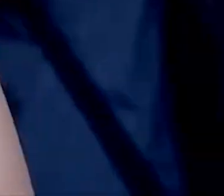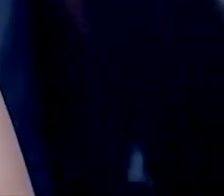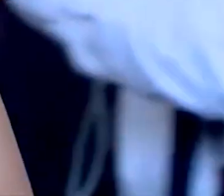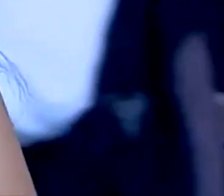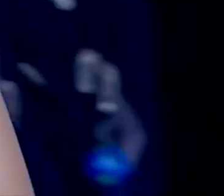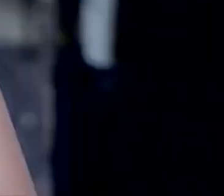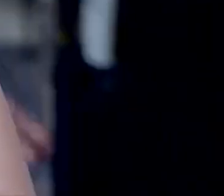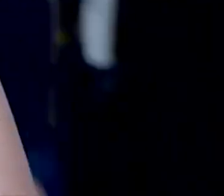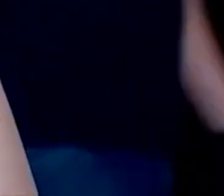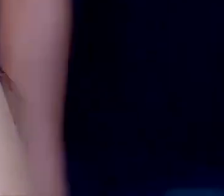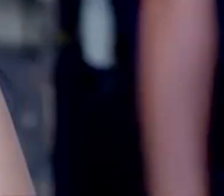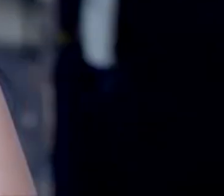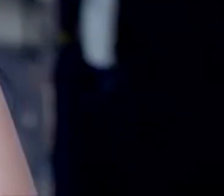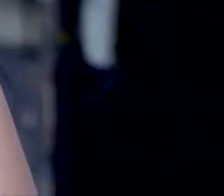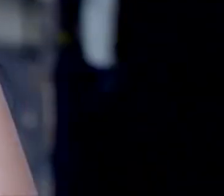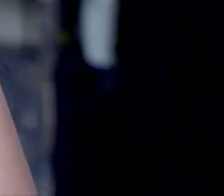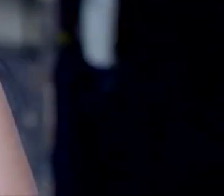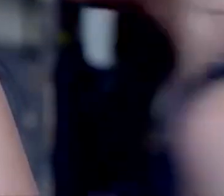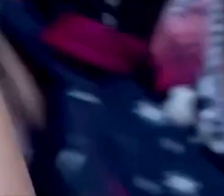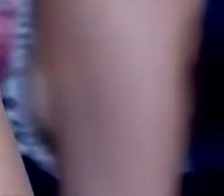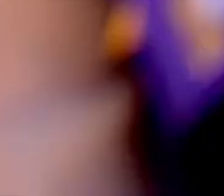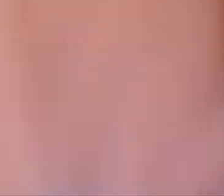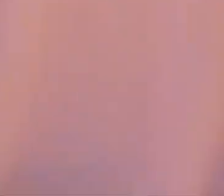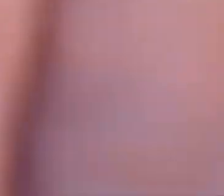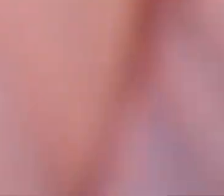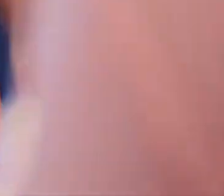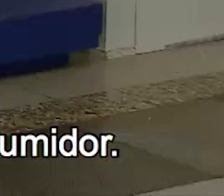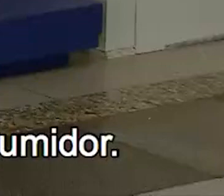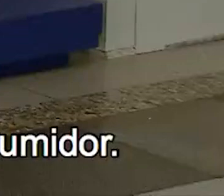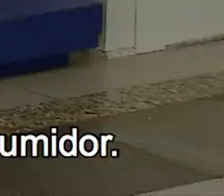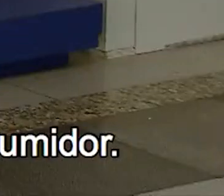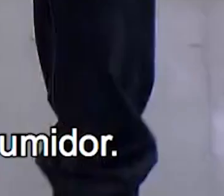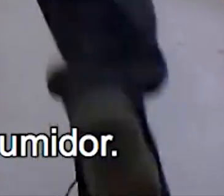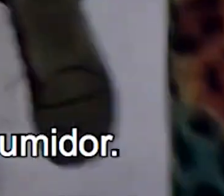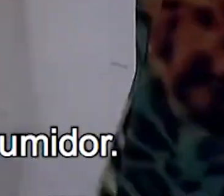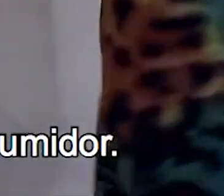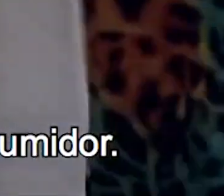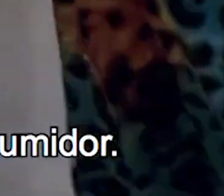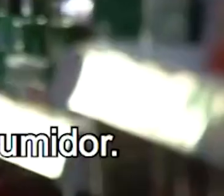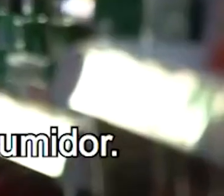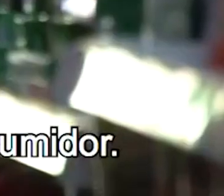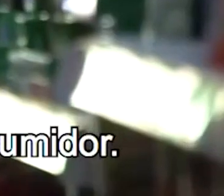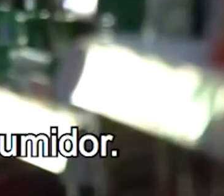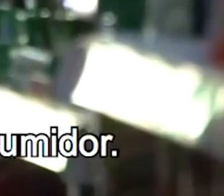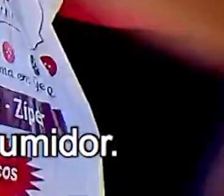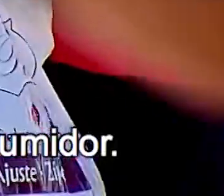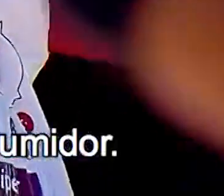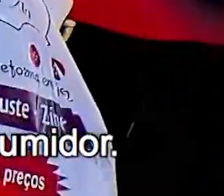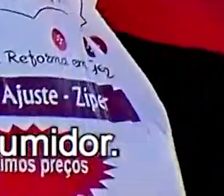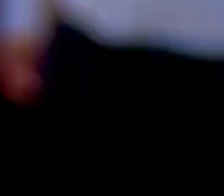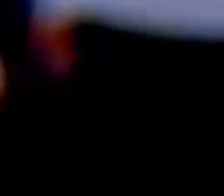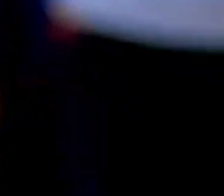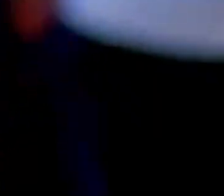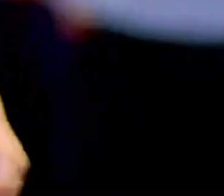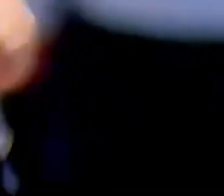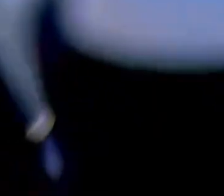É proibido exigir consumação mínima em bares, restaurantes. Gente, vamos ler o Código de Defesa do Consumidor.